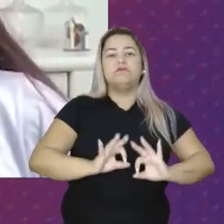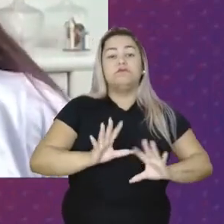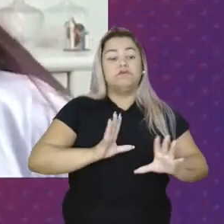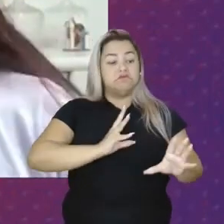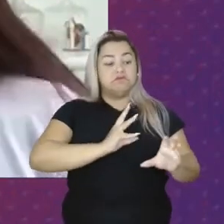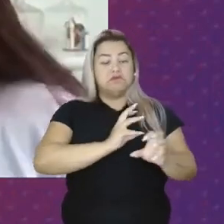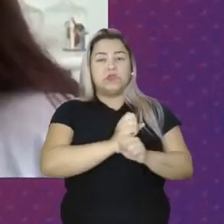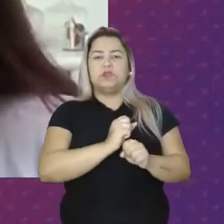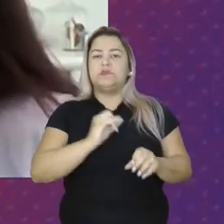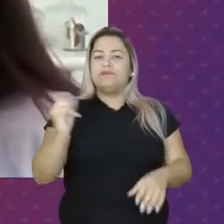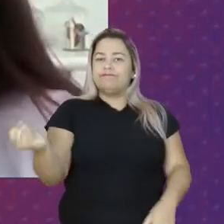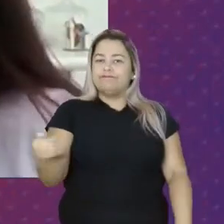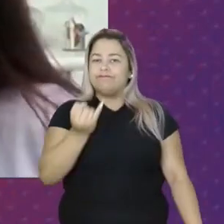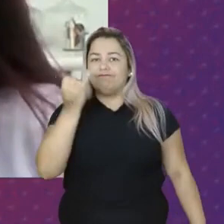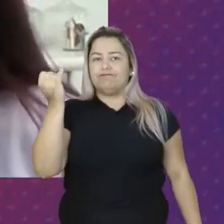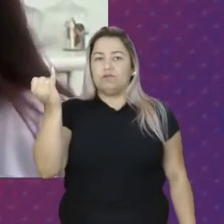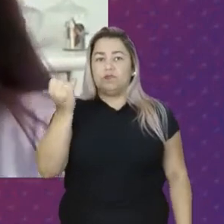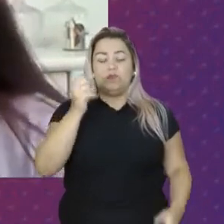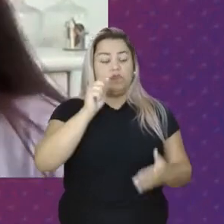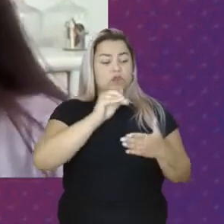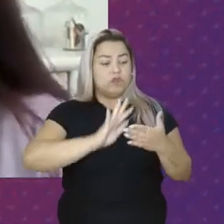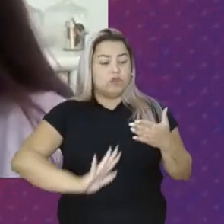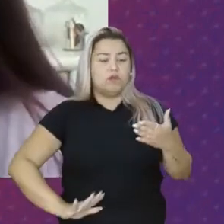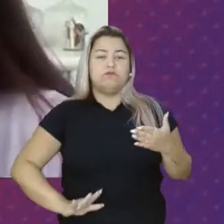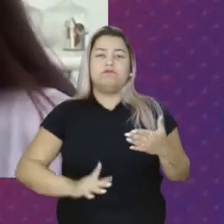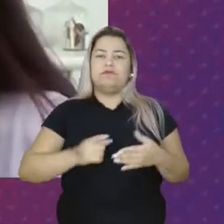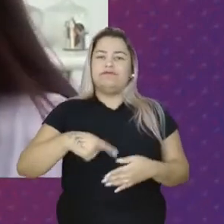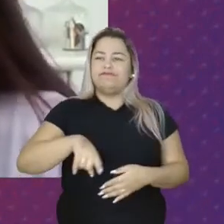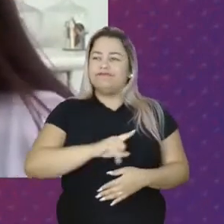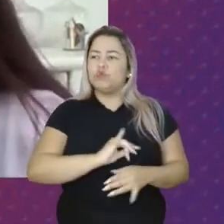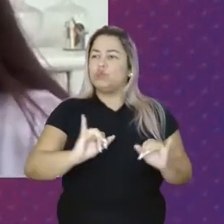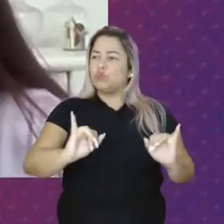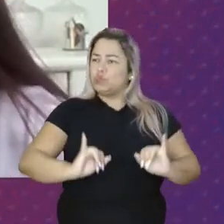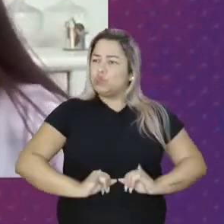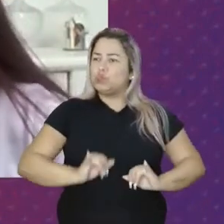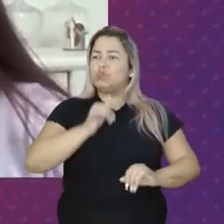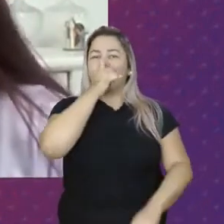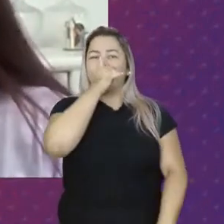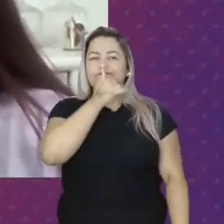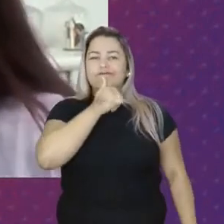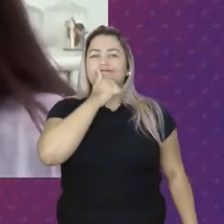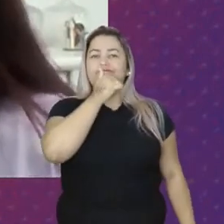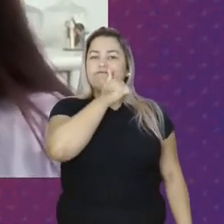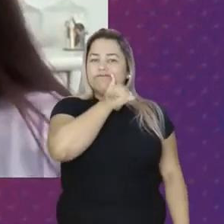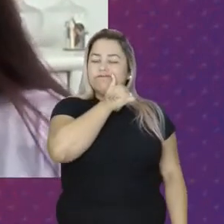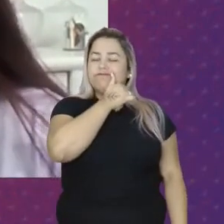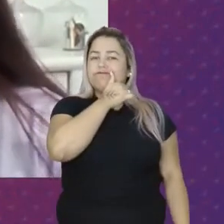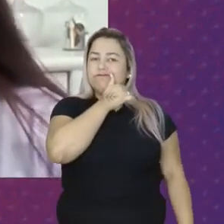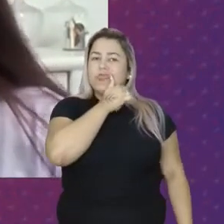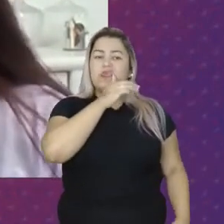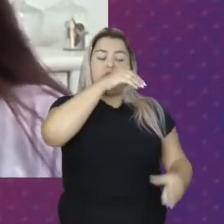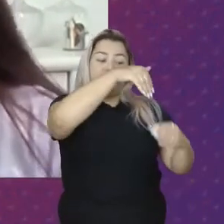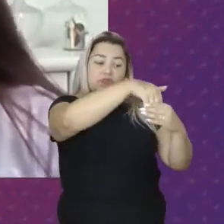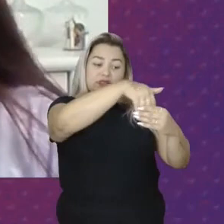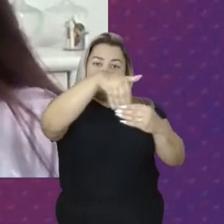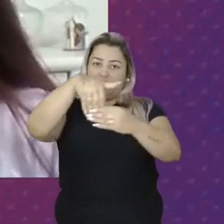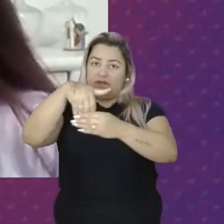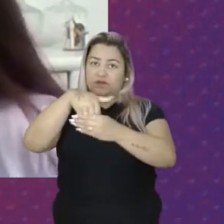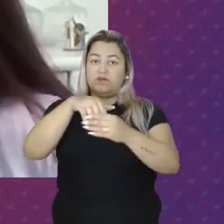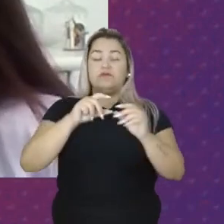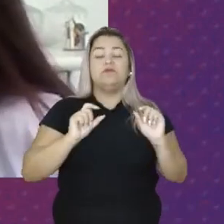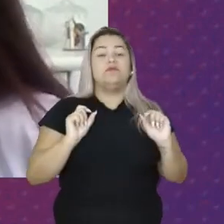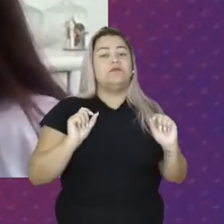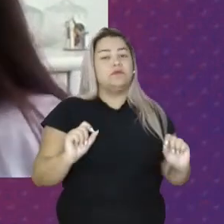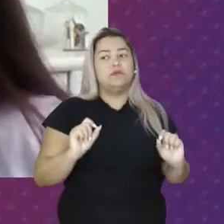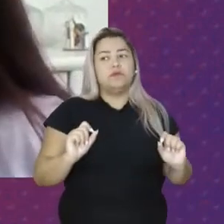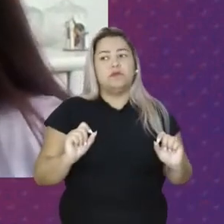Nessa importante Tarefa Crucial Que o nosso País passou O ano passado No processo Das eleições Que foi Nos